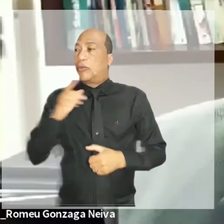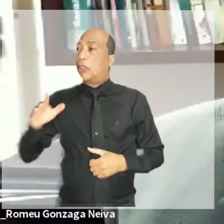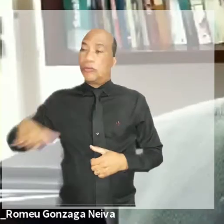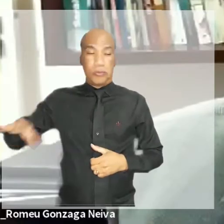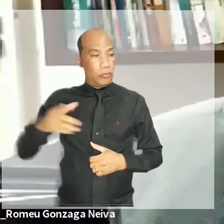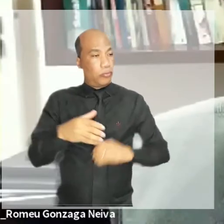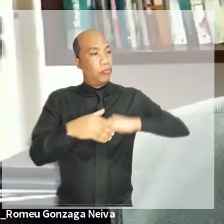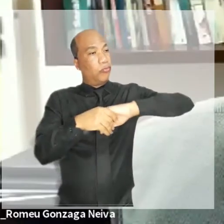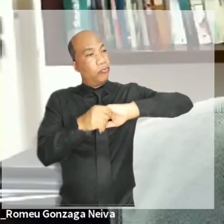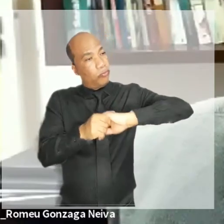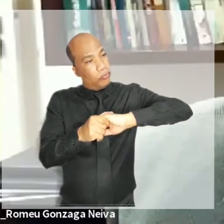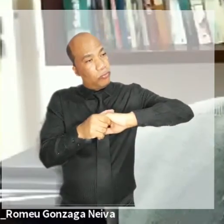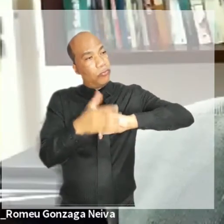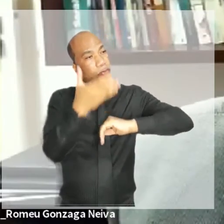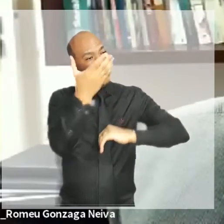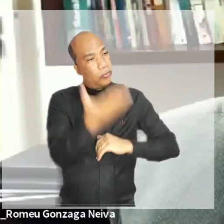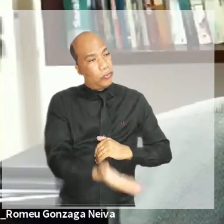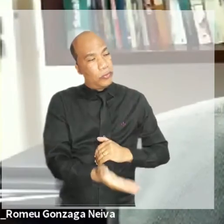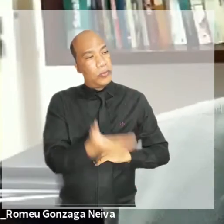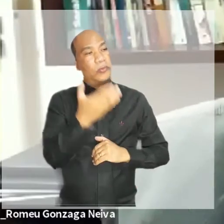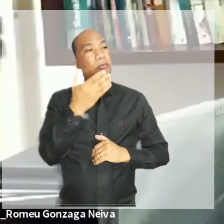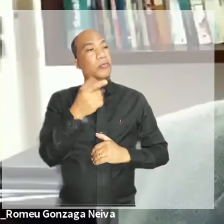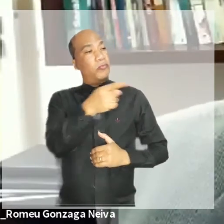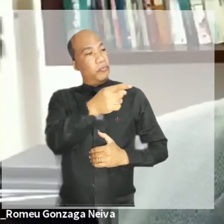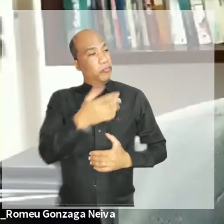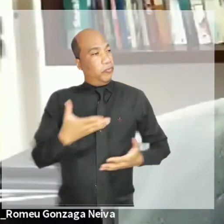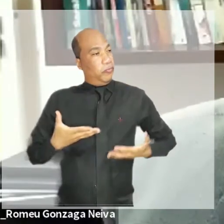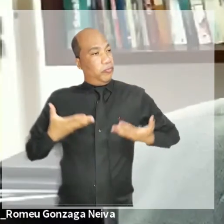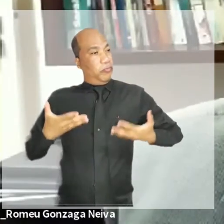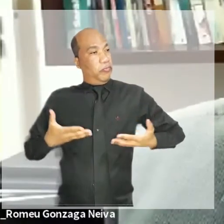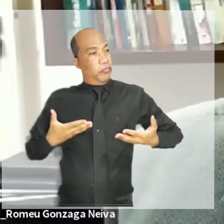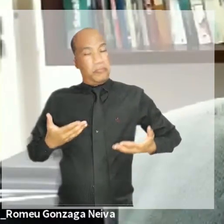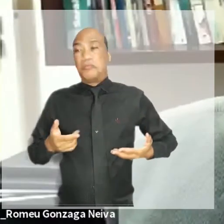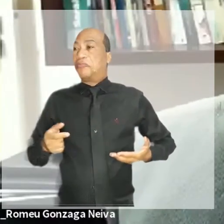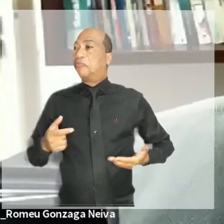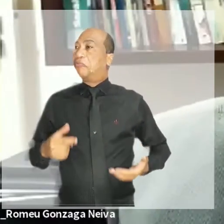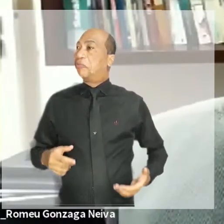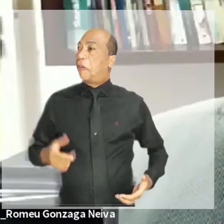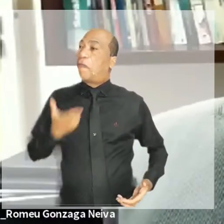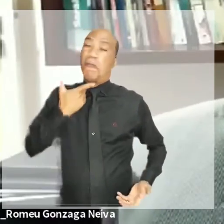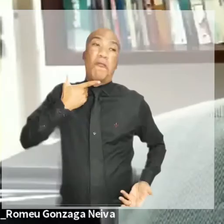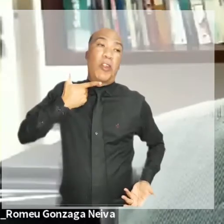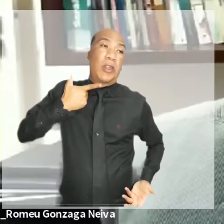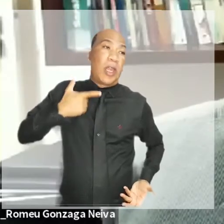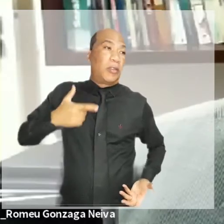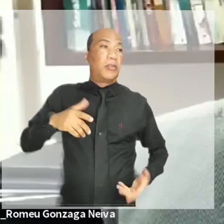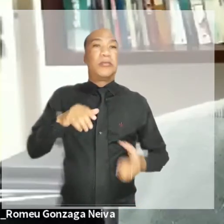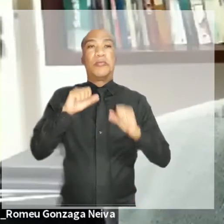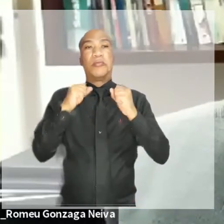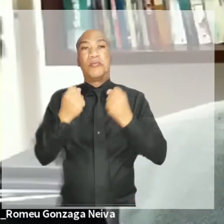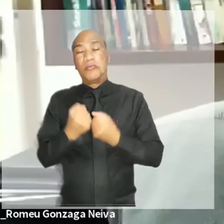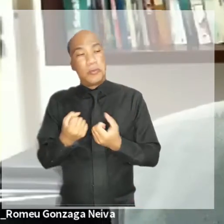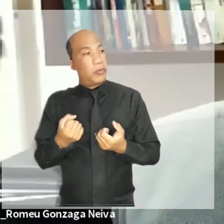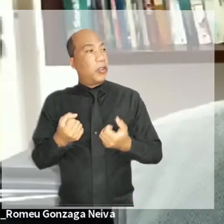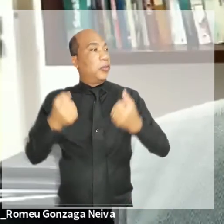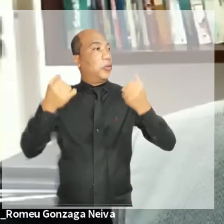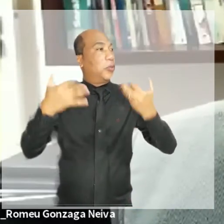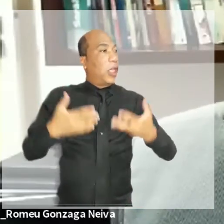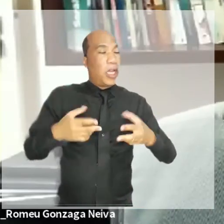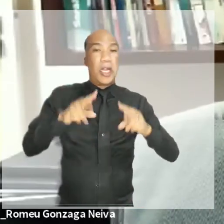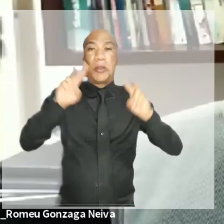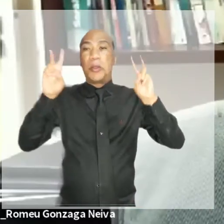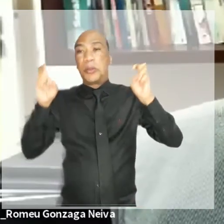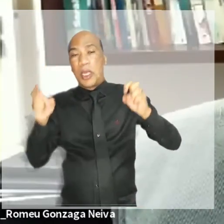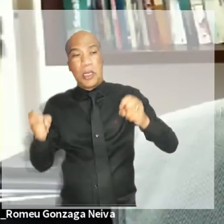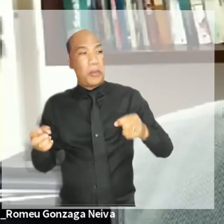entusiasmo para levar adiante o enfoque da inovação. O